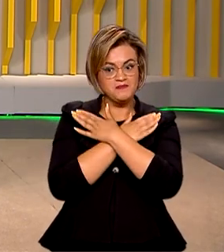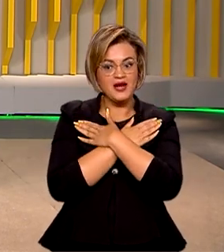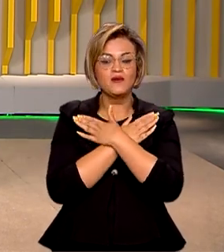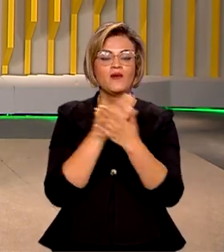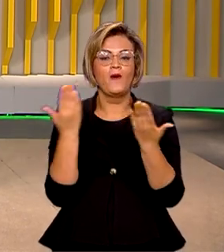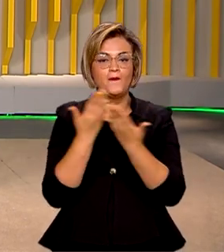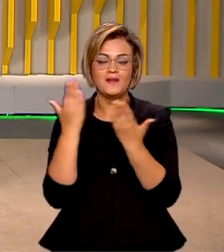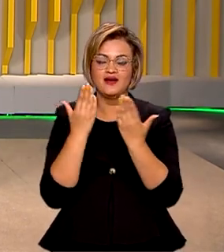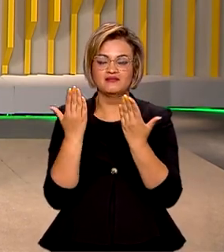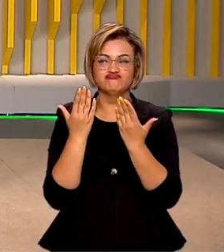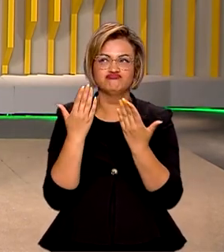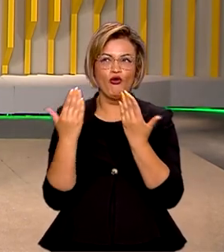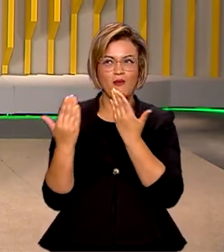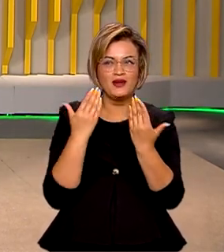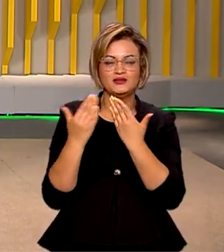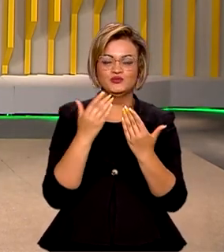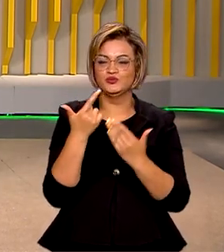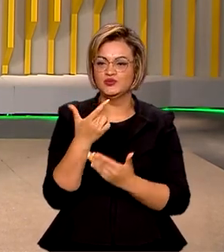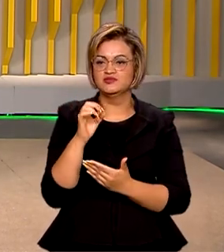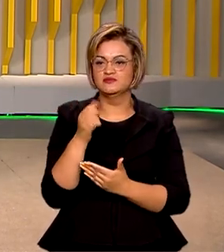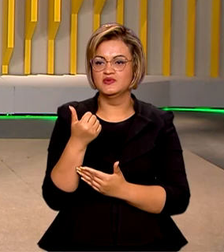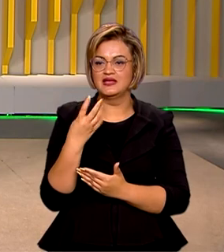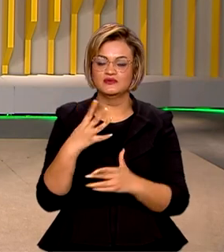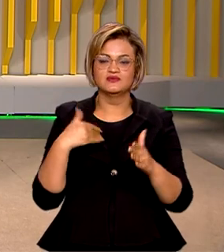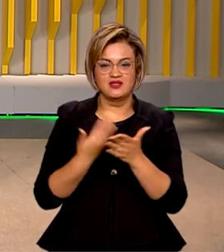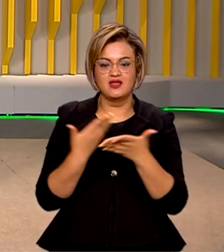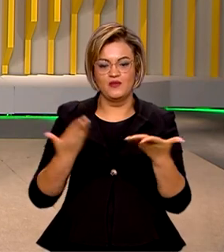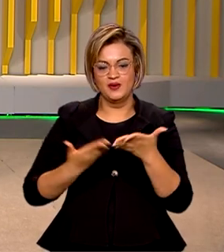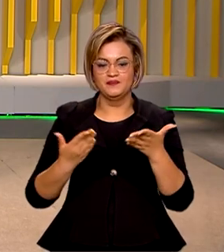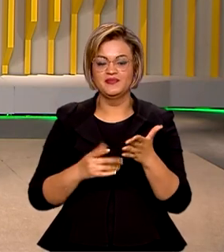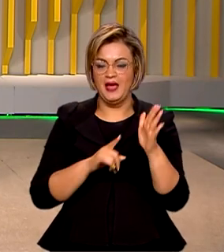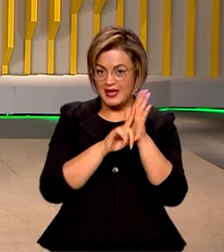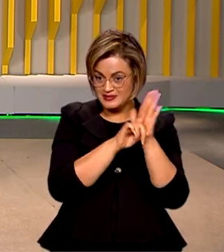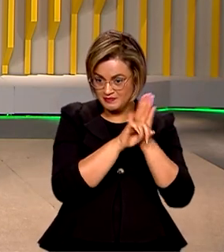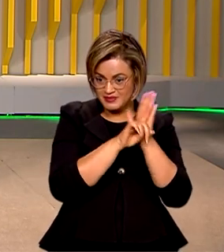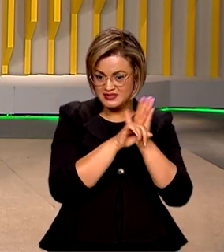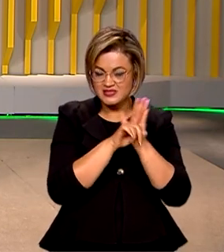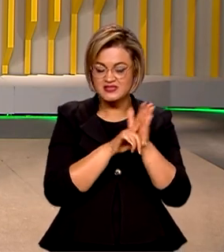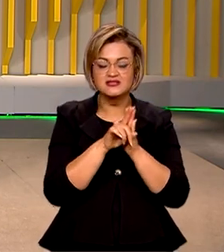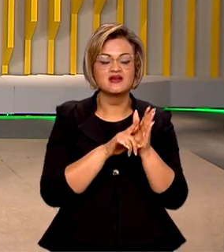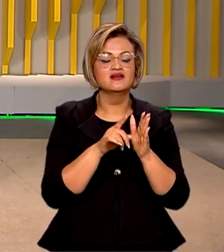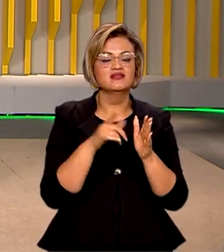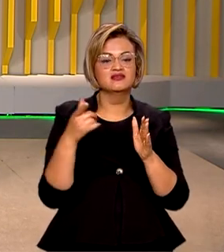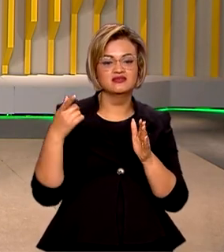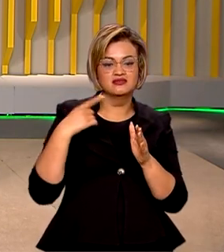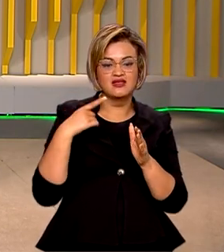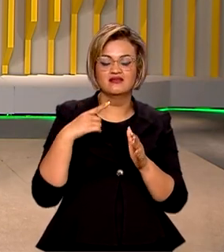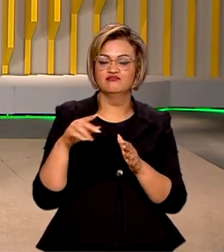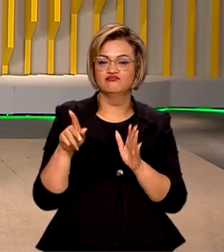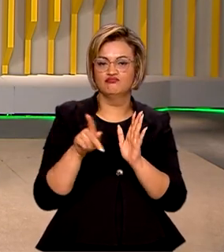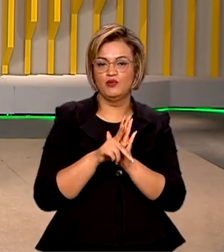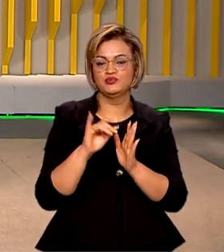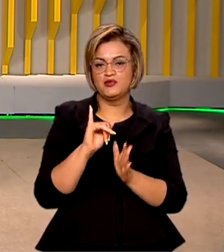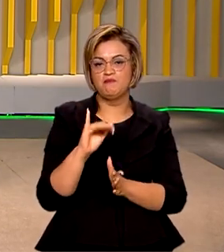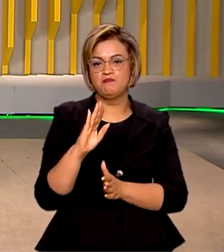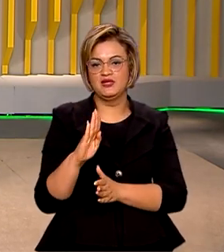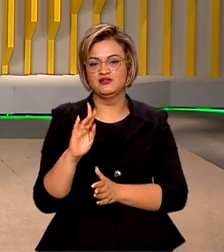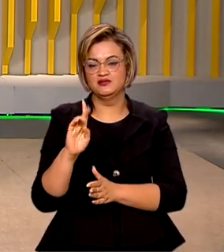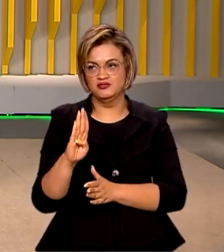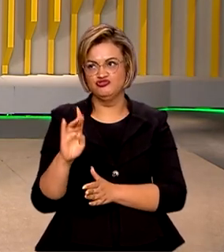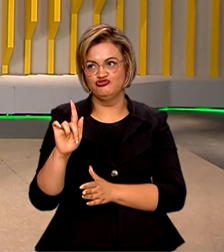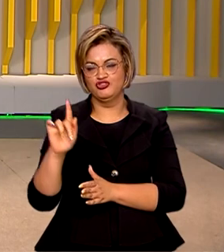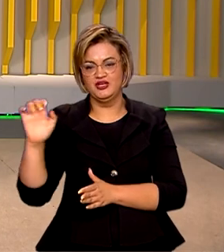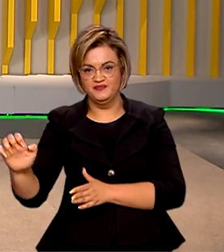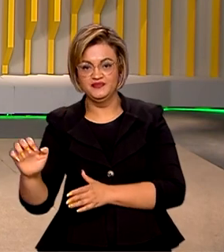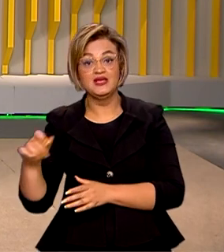2014. A informação é da Pesquisa Nacional por Amostra de Domicílios Contínua do IBGE. E claro que isso tem um